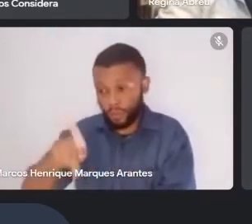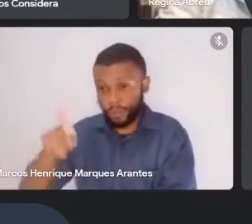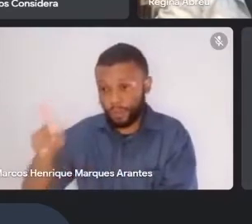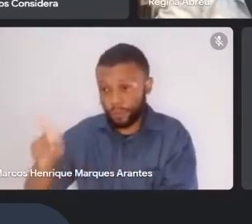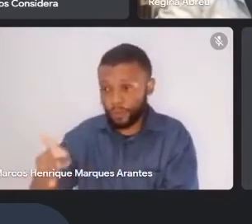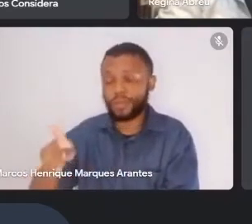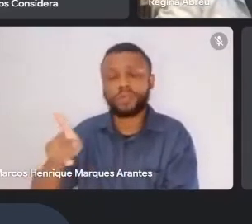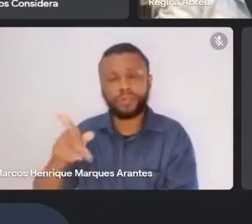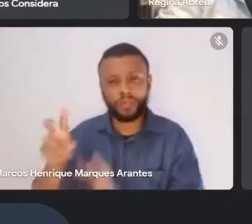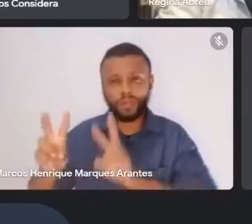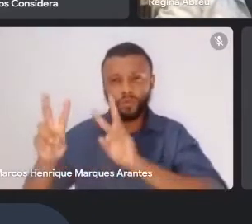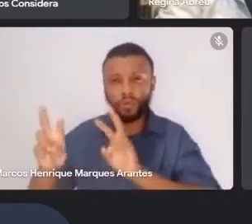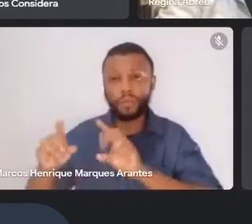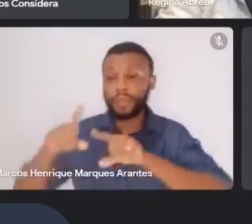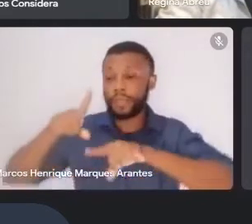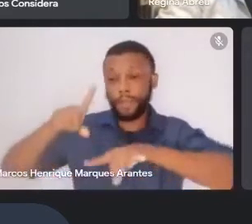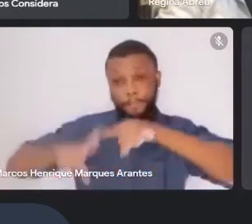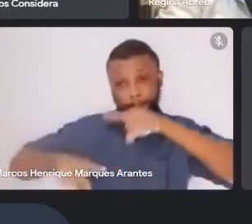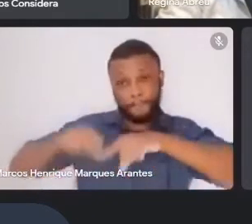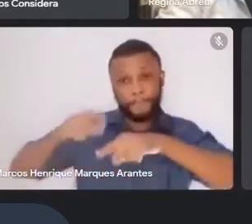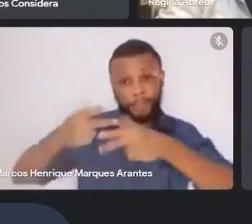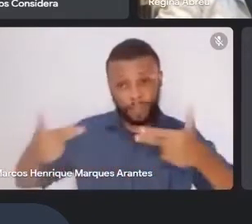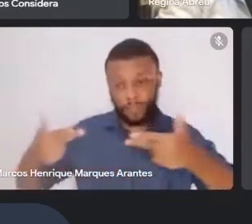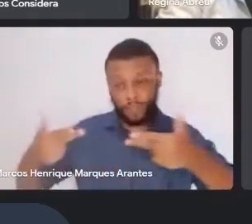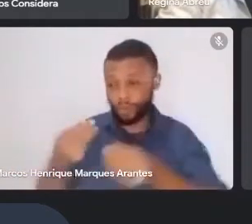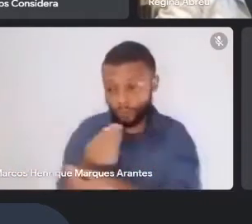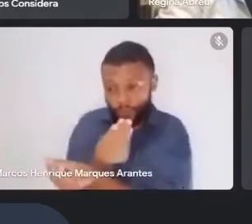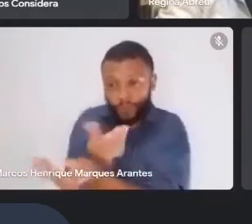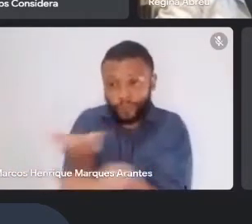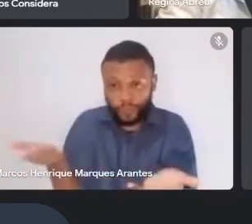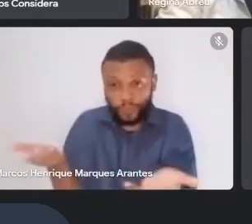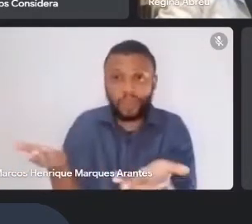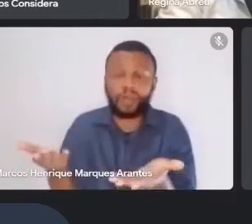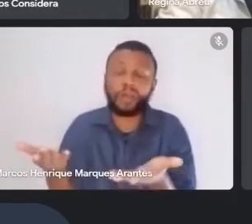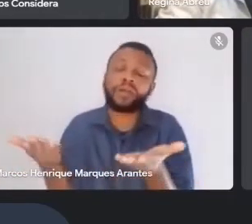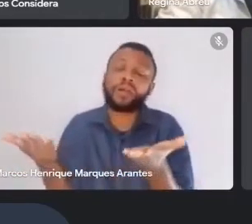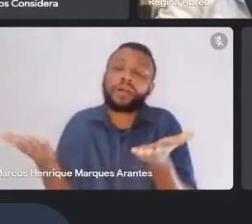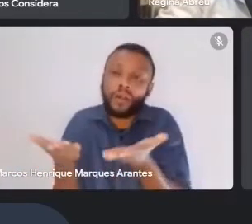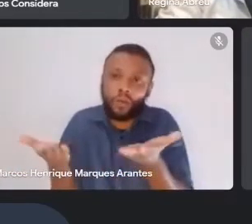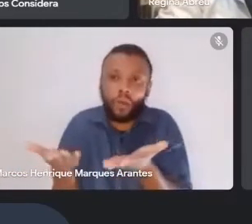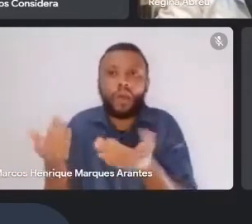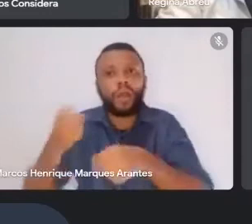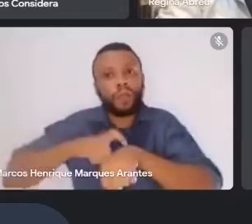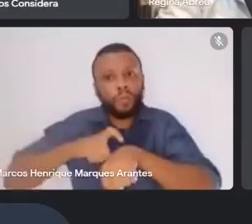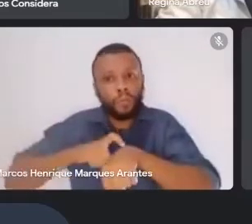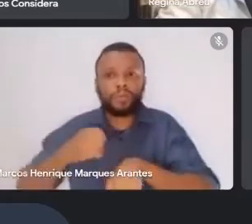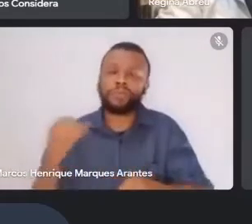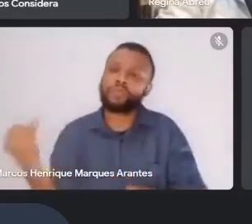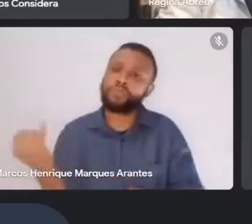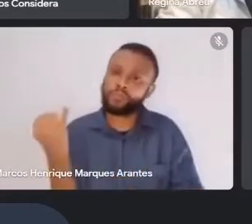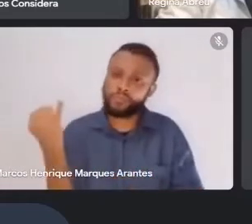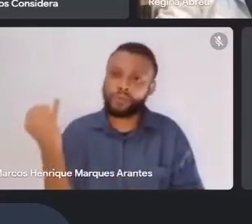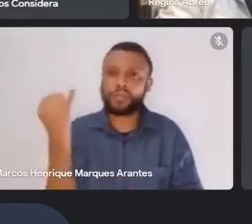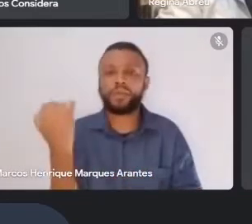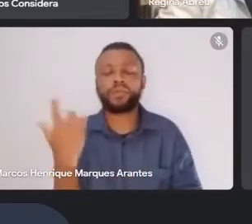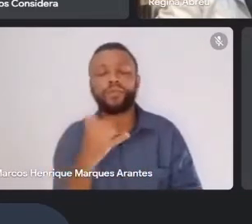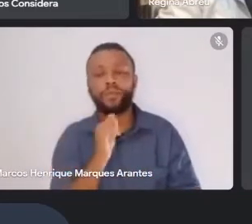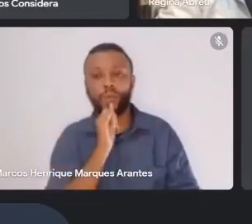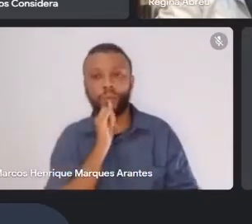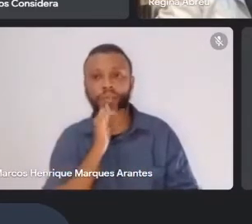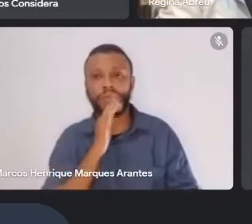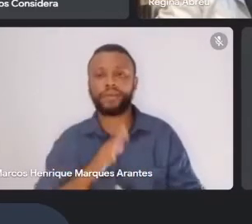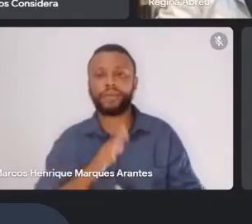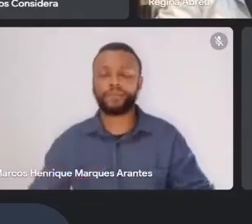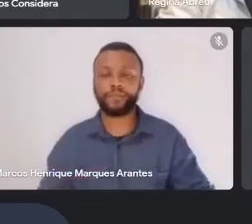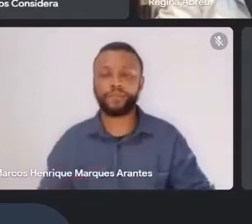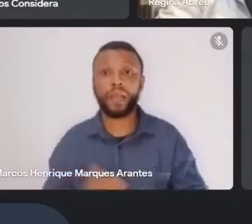material todo que nós temos às mãos é agora muito importante. Por exemplo, agora com essa situação